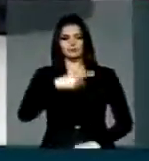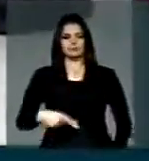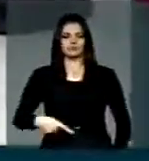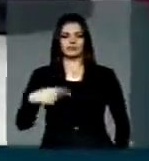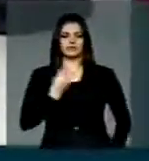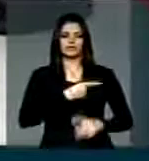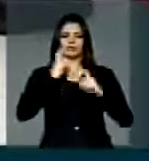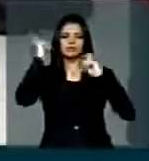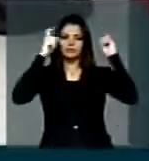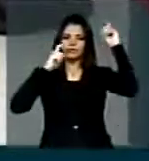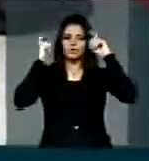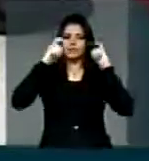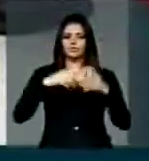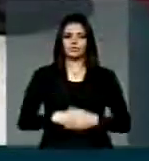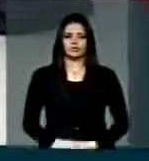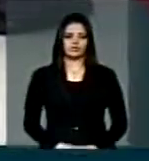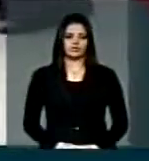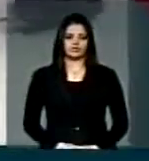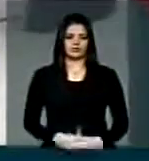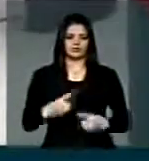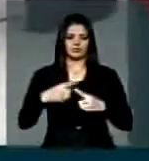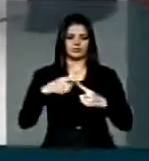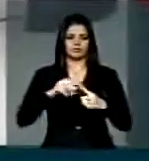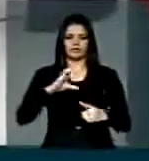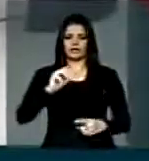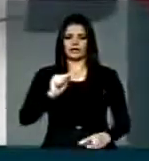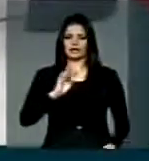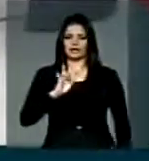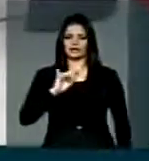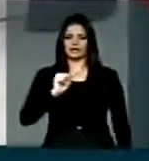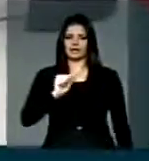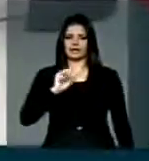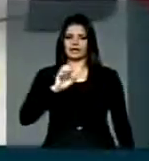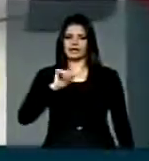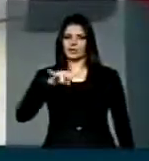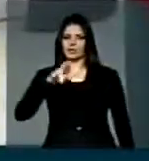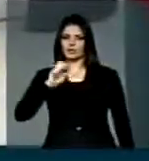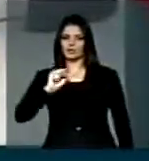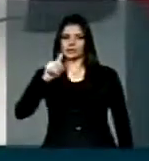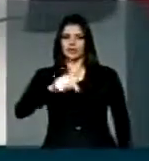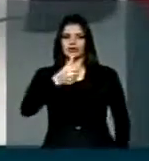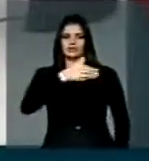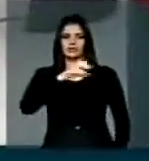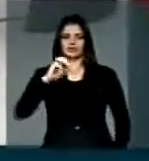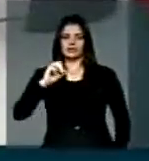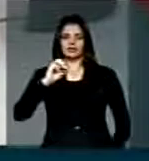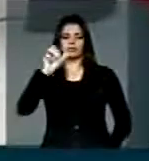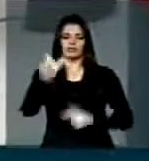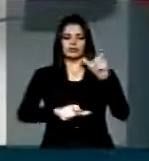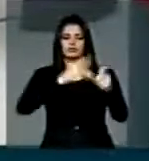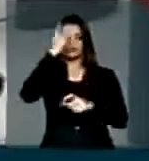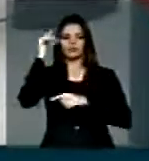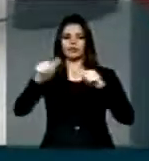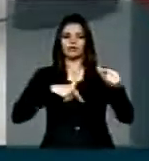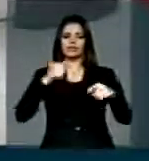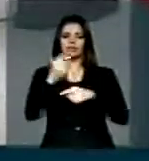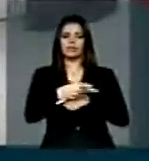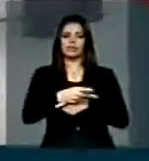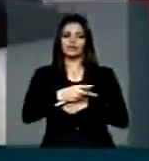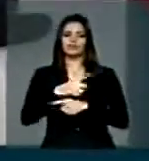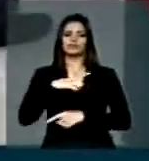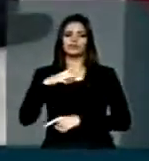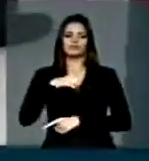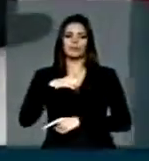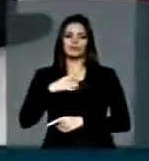da nossa preocupação com os catraeiros que são 100 trabalhadores que geram 500 empregos diretos